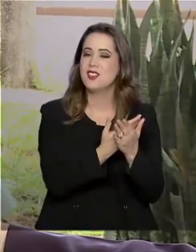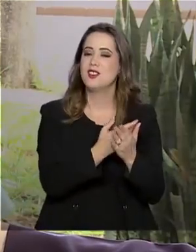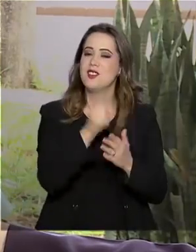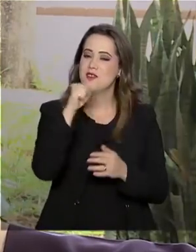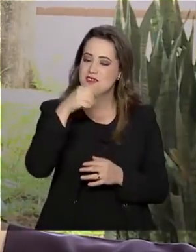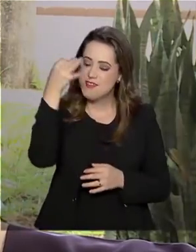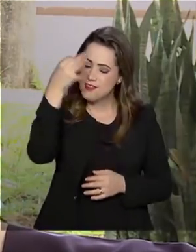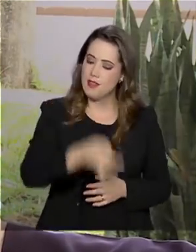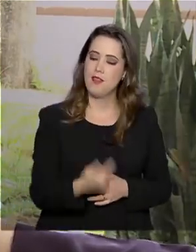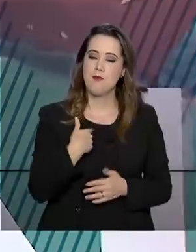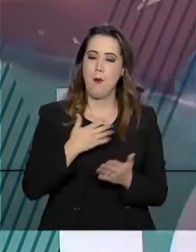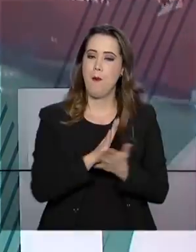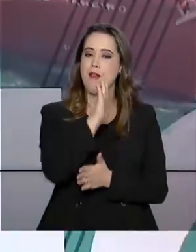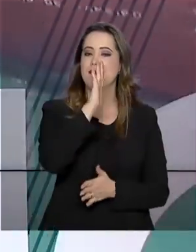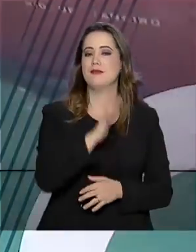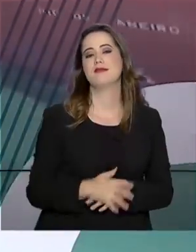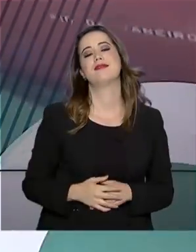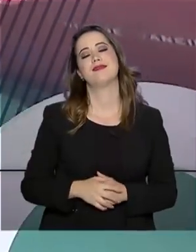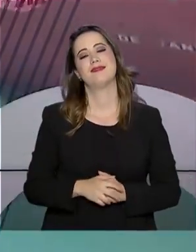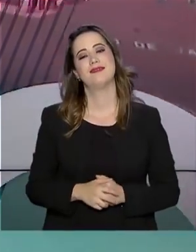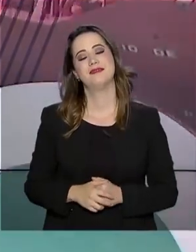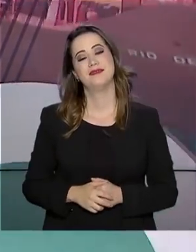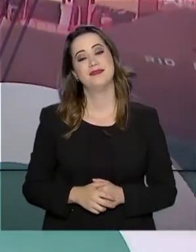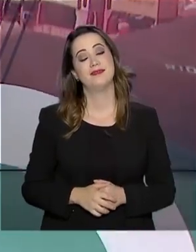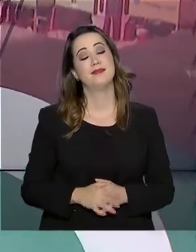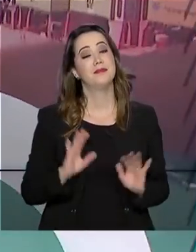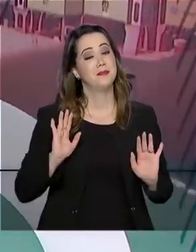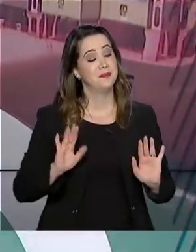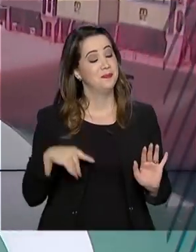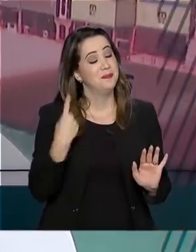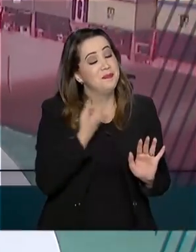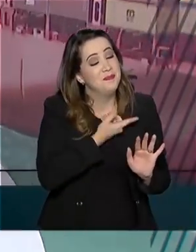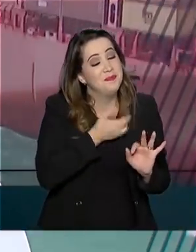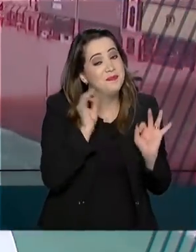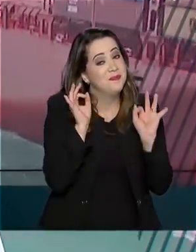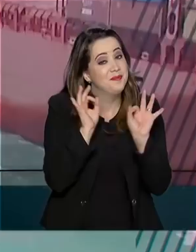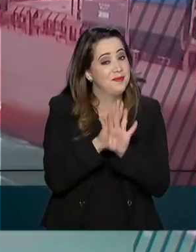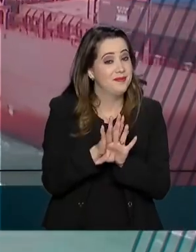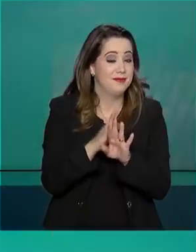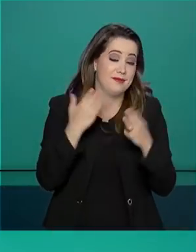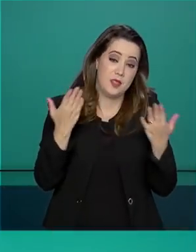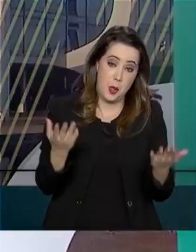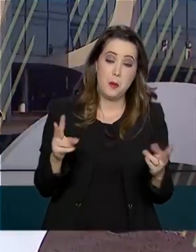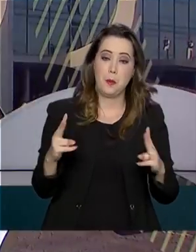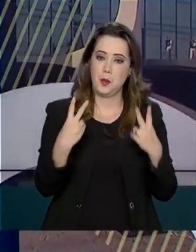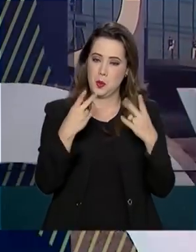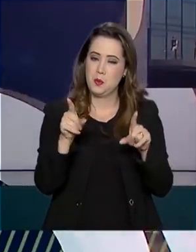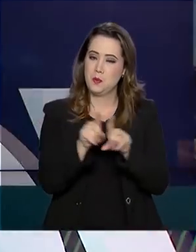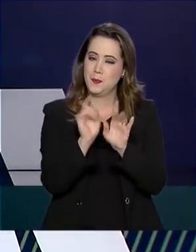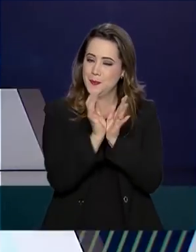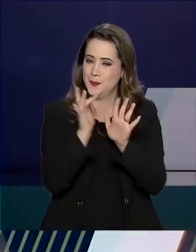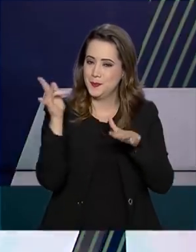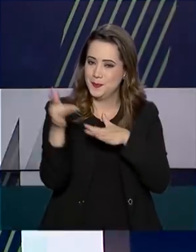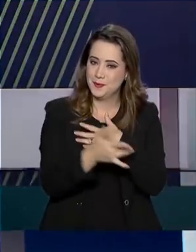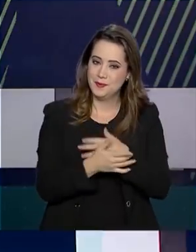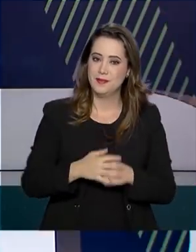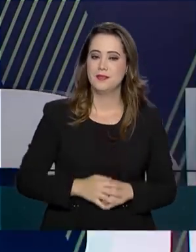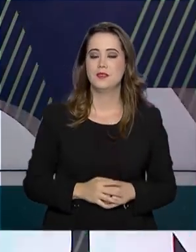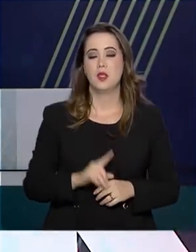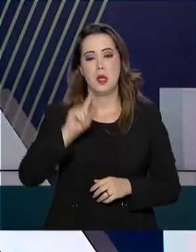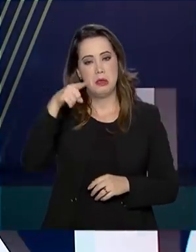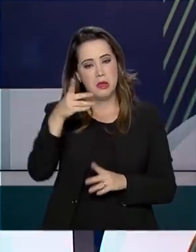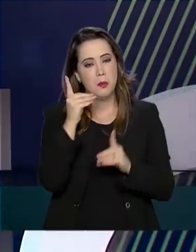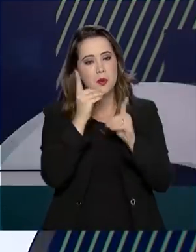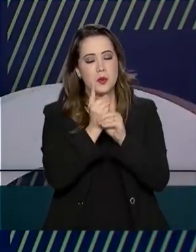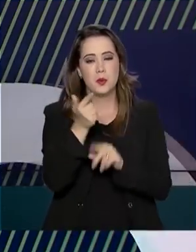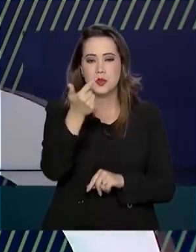certeza que eu vou passar. O governo agora termina aqui. Você pode nos acompanhar também pelas redes sociais. A